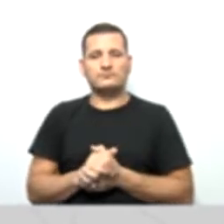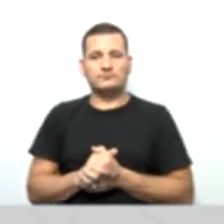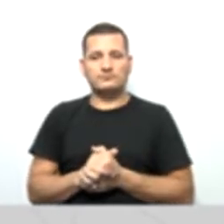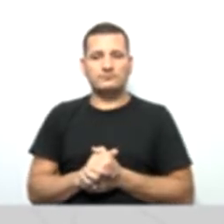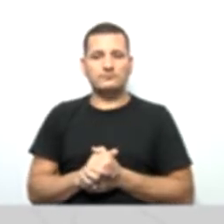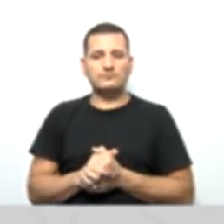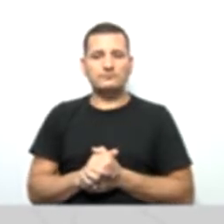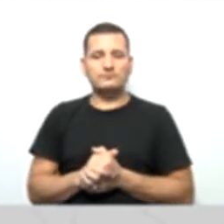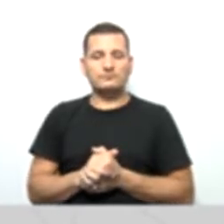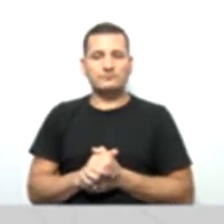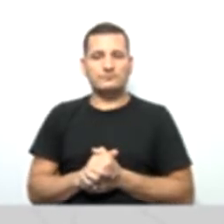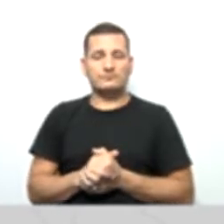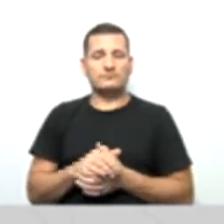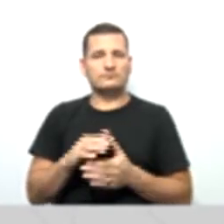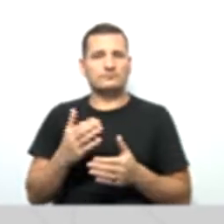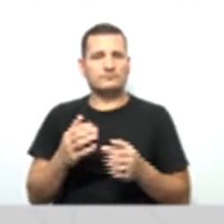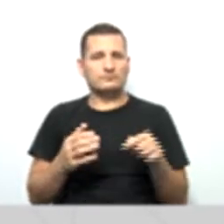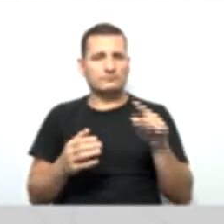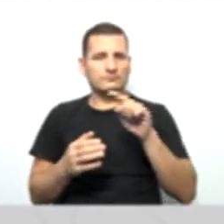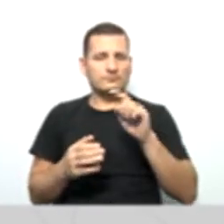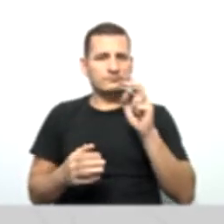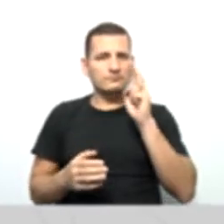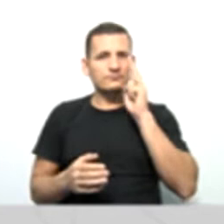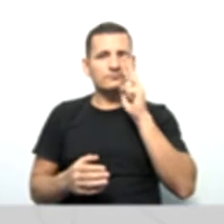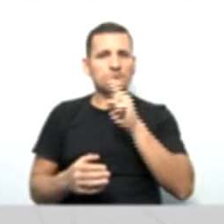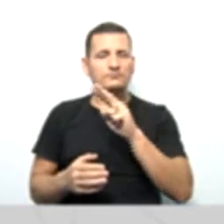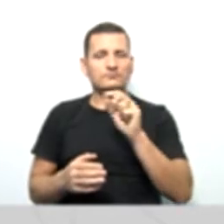vocês vão conseguir verificar o quê?